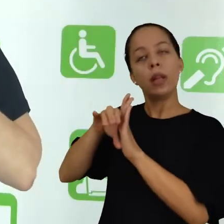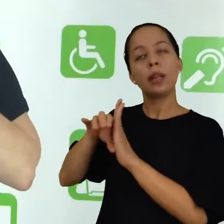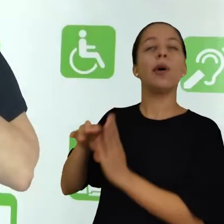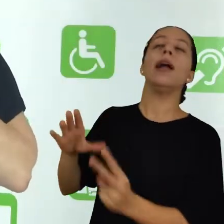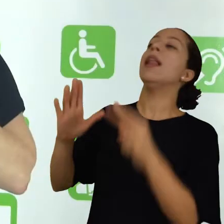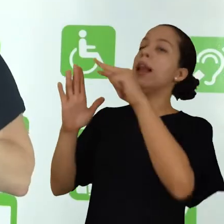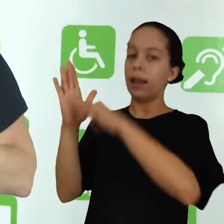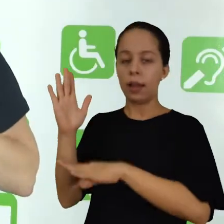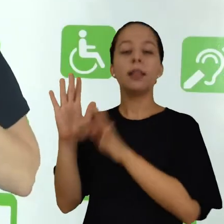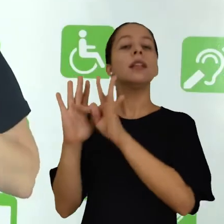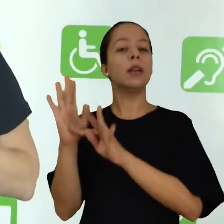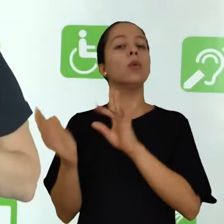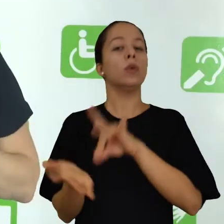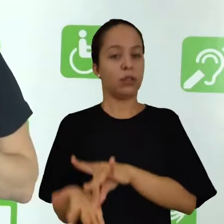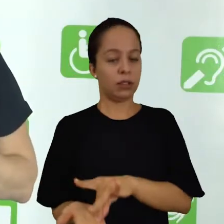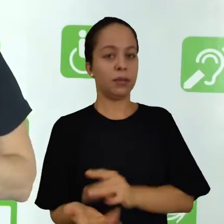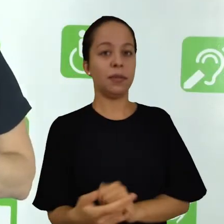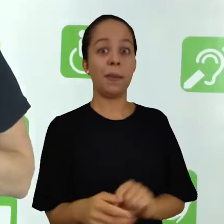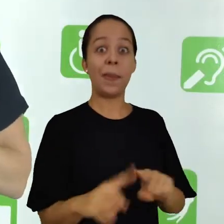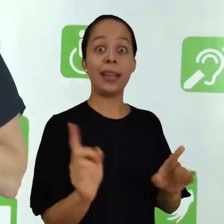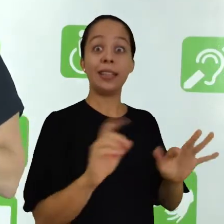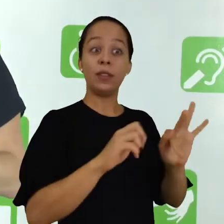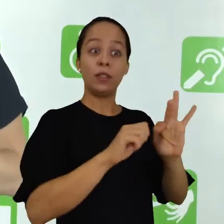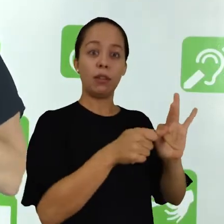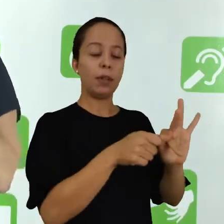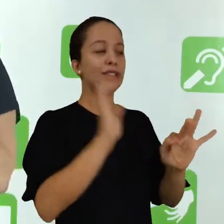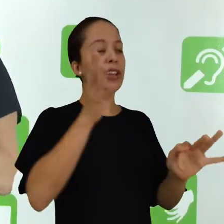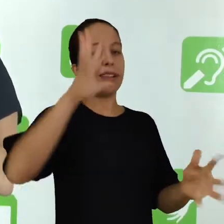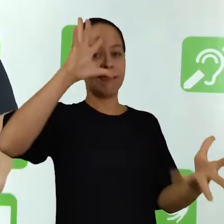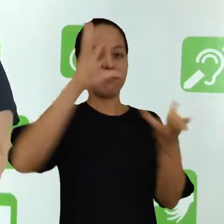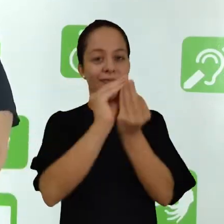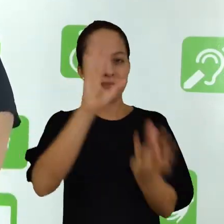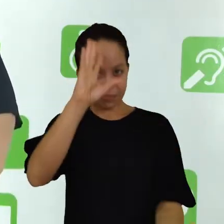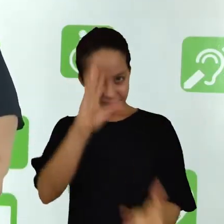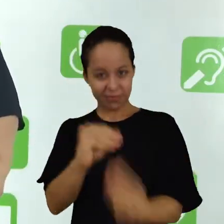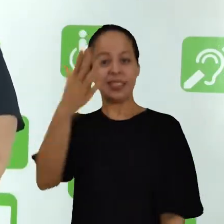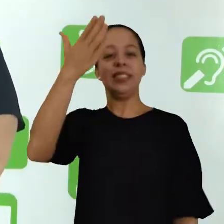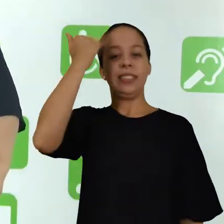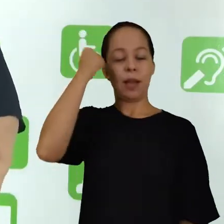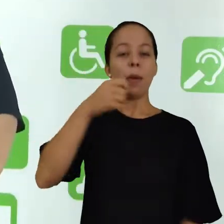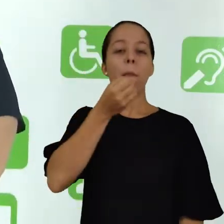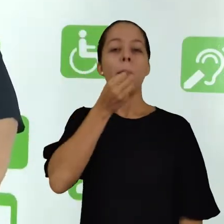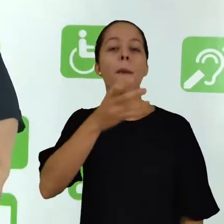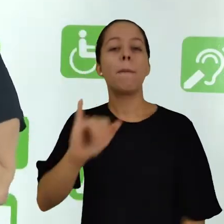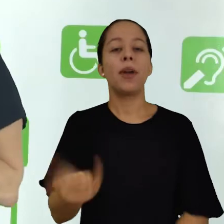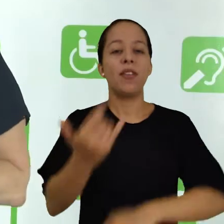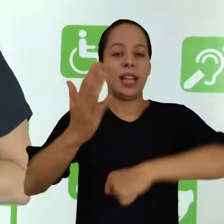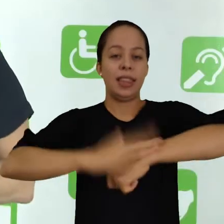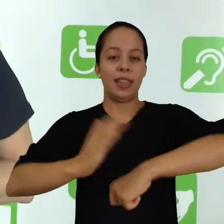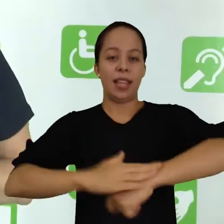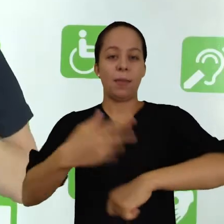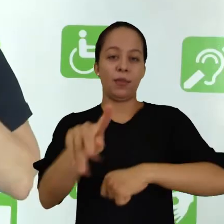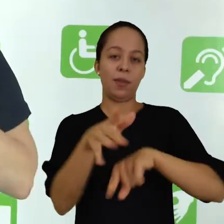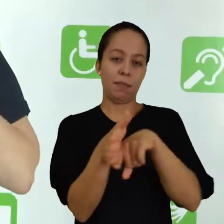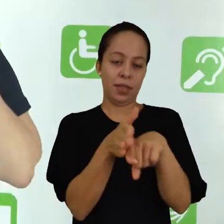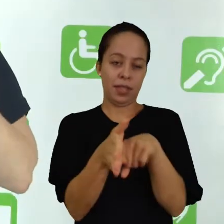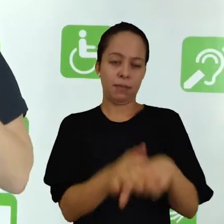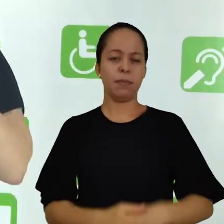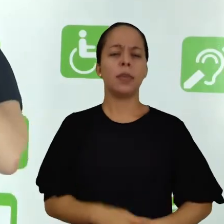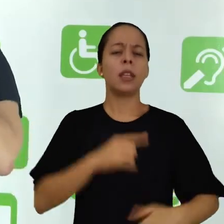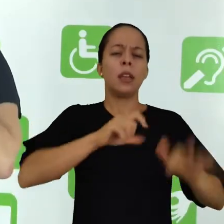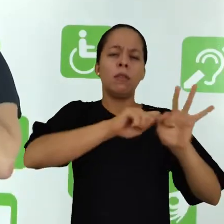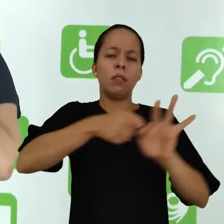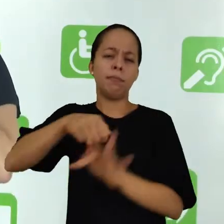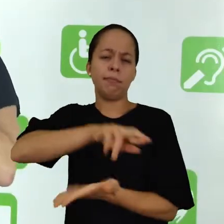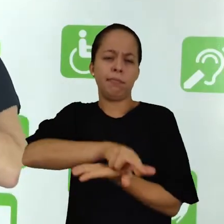ter o fichamento de um texto faz com que você ganhe tempo no desenvolvimento da sua pesquisa. Existem vários